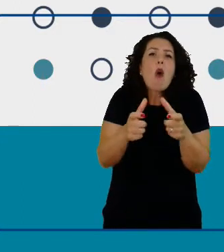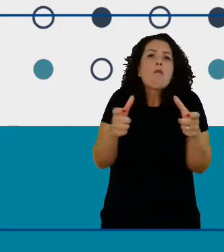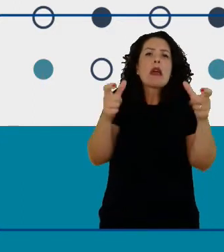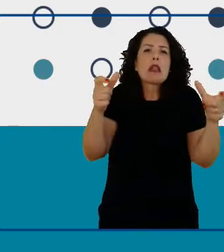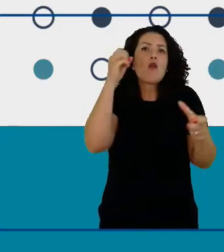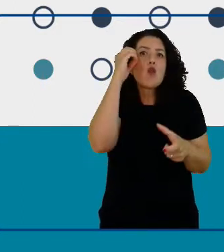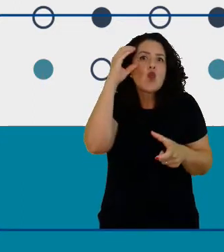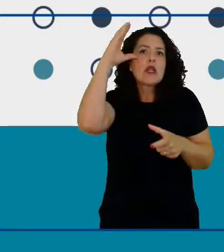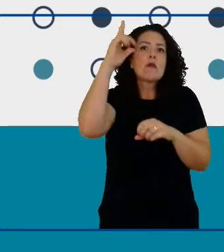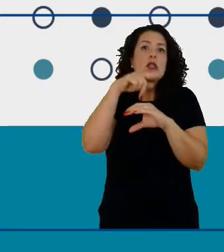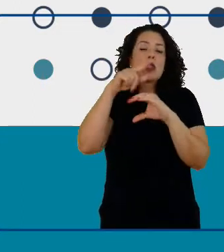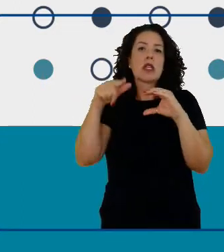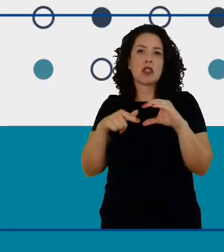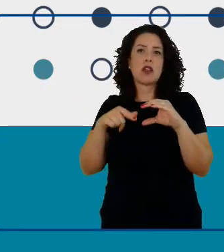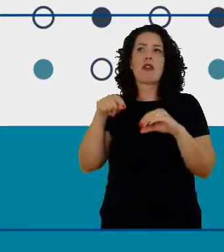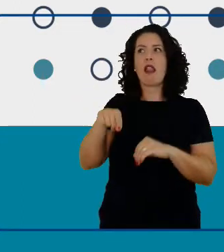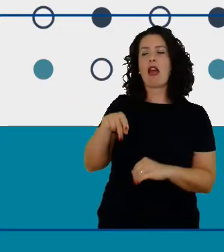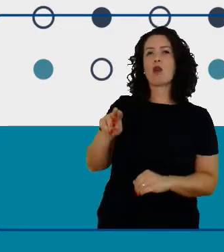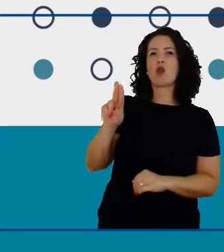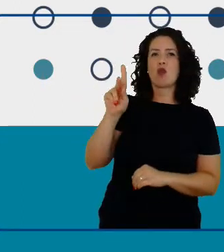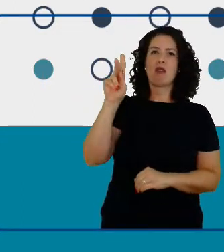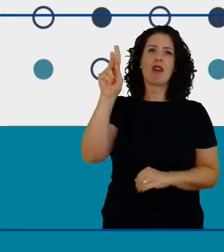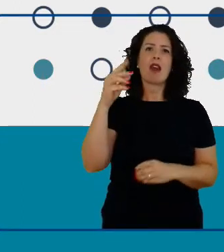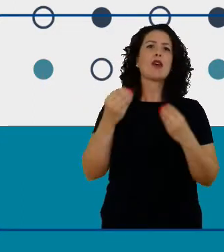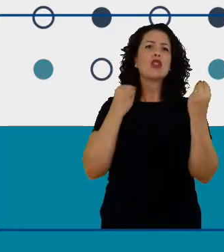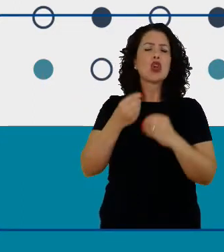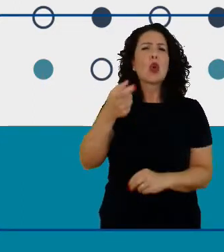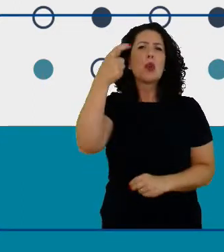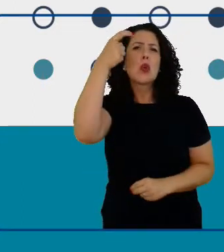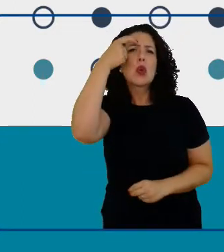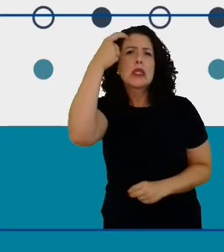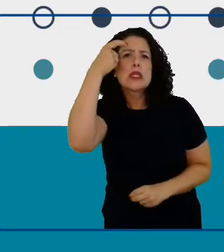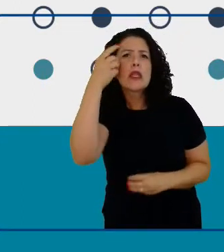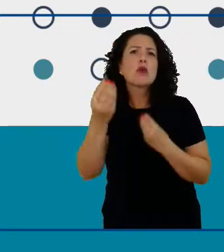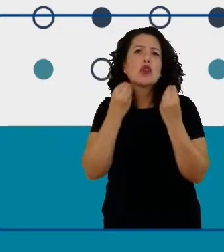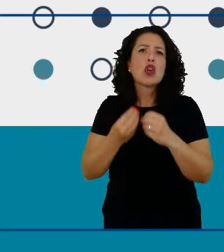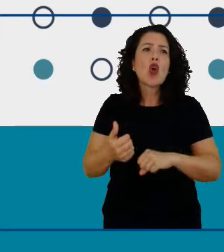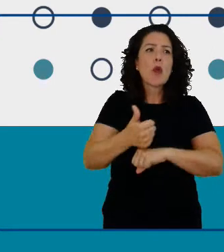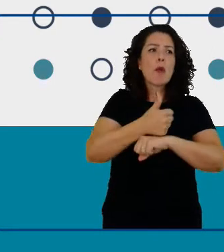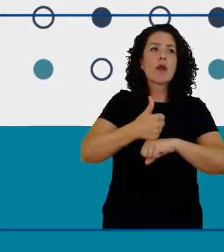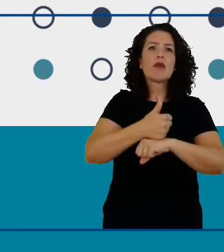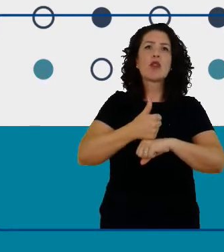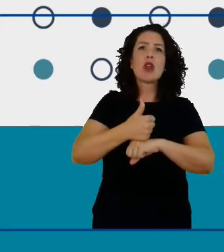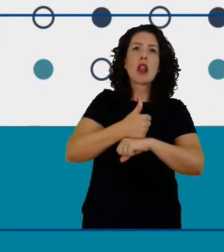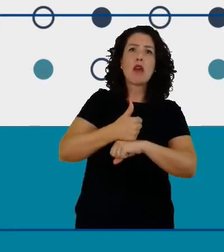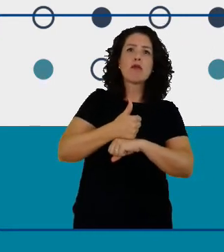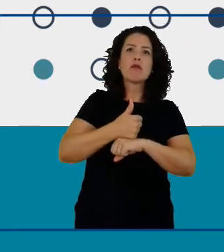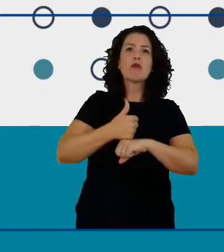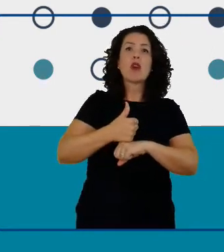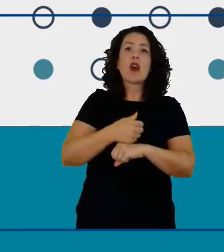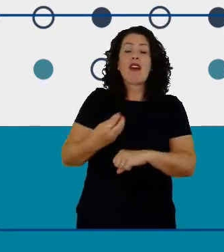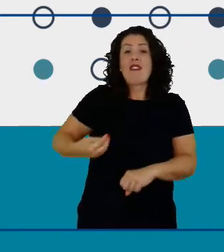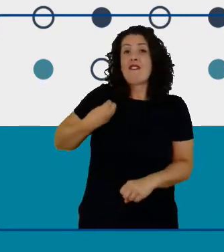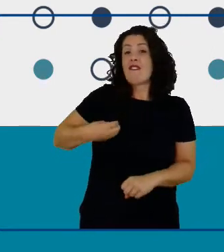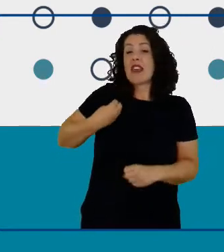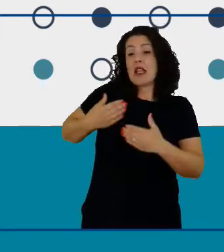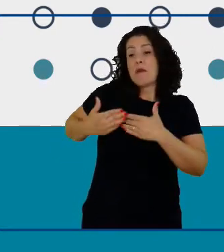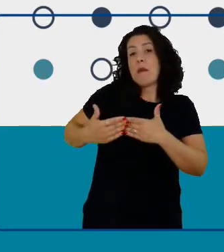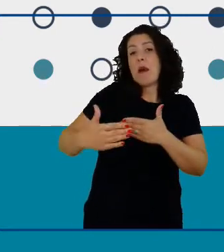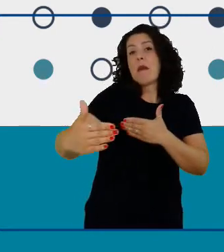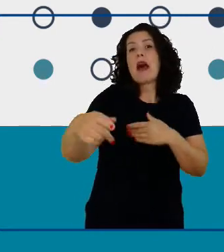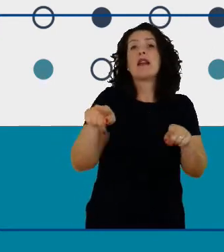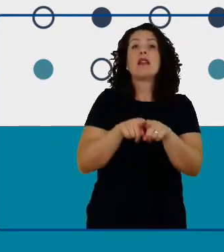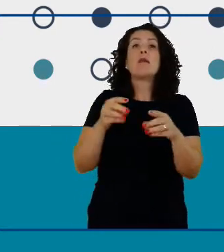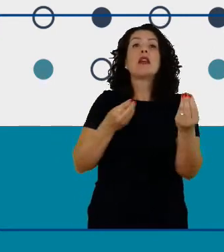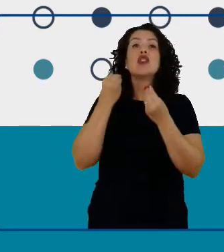podem fazer então aumentar a conscientização sobre carreiras em potencial e oferecer oportunidades para aprimorar habilidades essenciais de